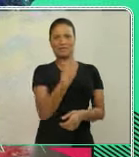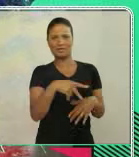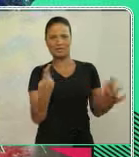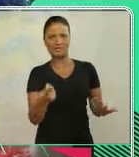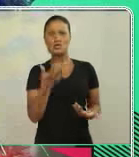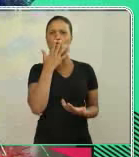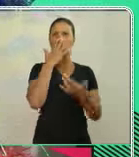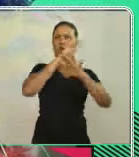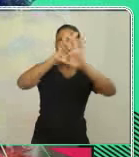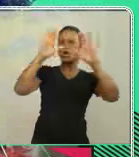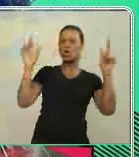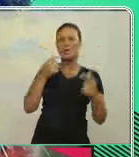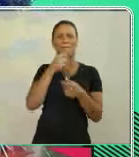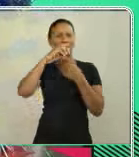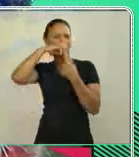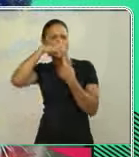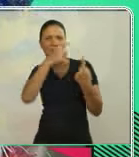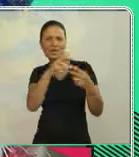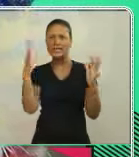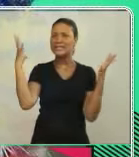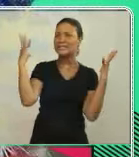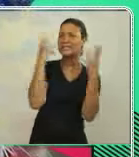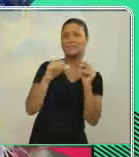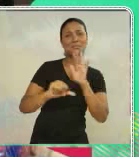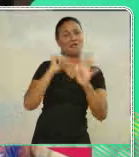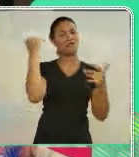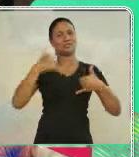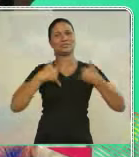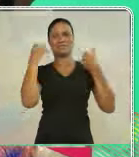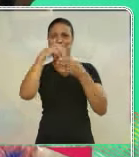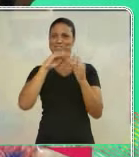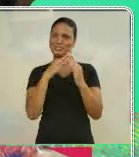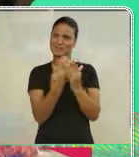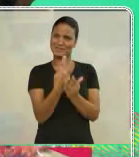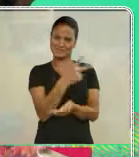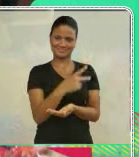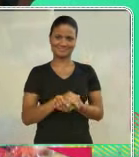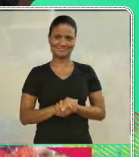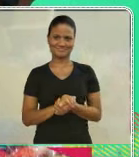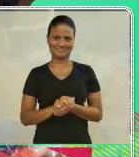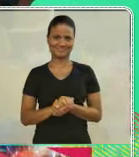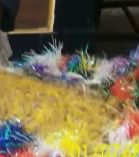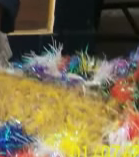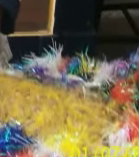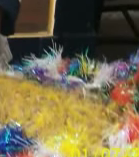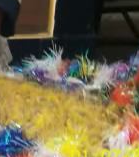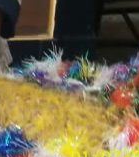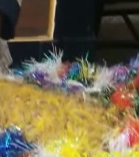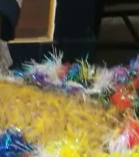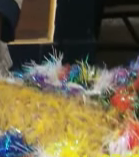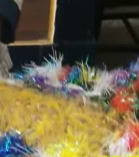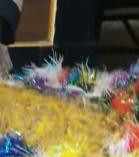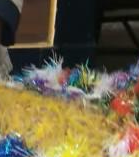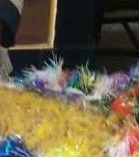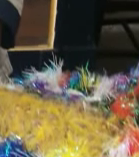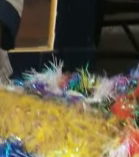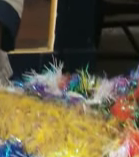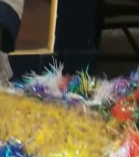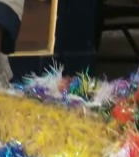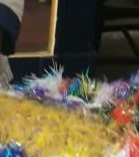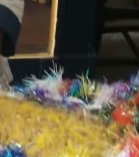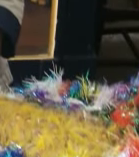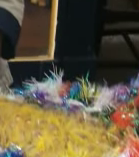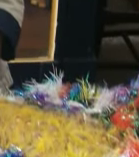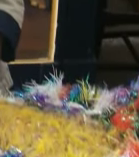com pirulito, tudo. Ficou lindo e foi a primeira festa dele na escola. Foto do aniversário. Mesa repleta de